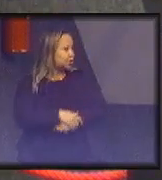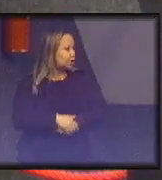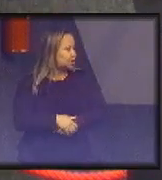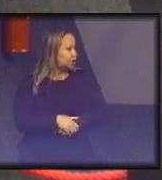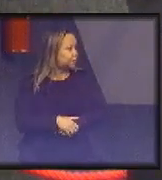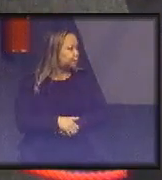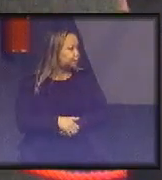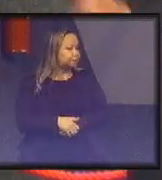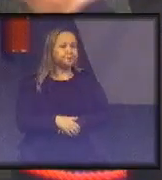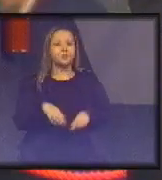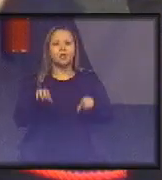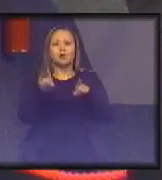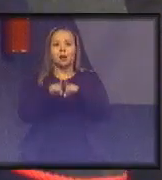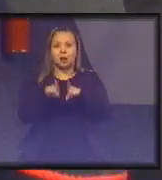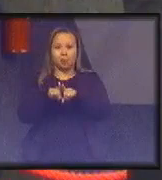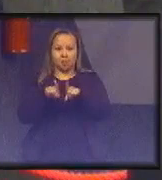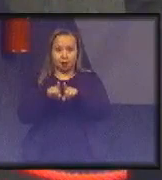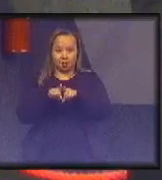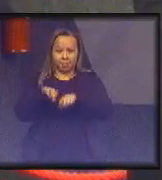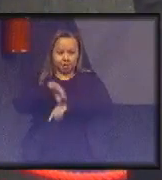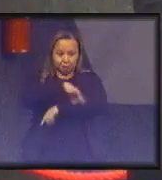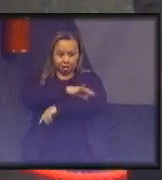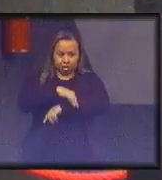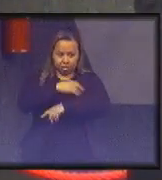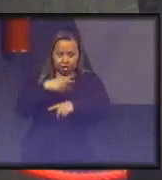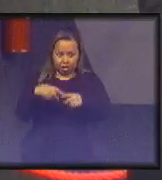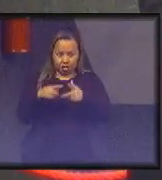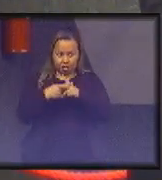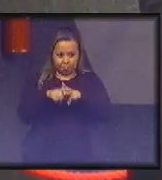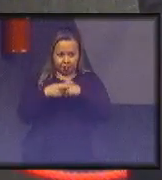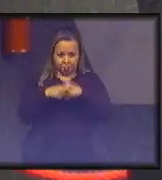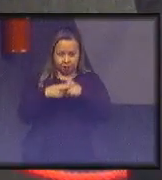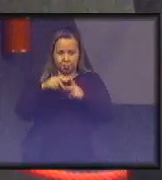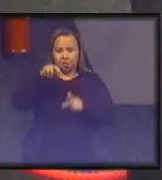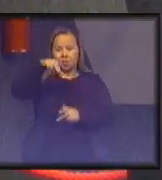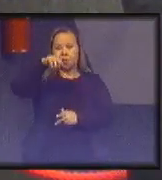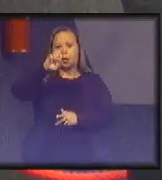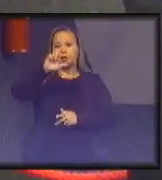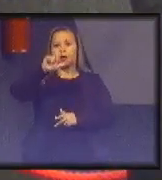E também o doutor em Engenharia Mecânica, Nelson Marinelli Filho.